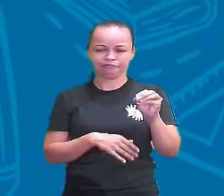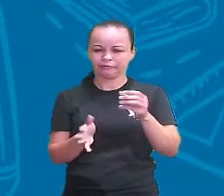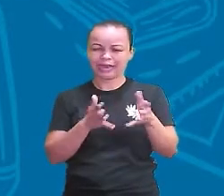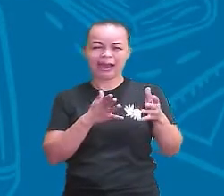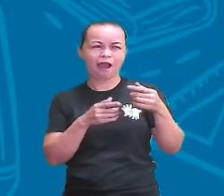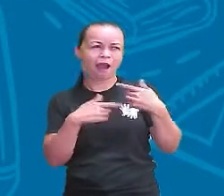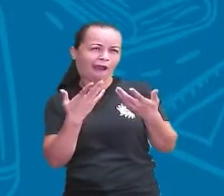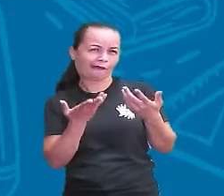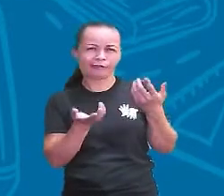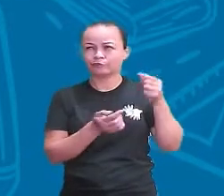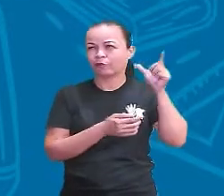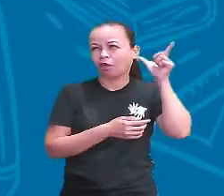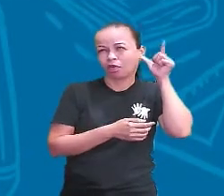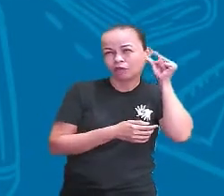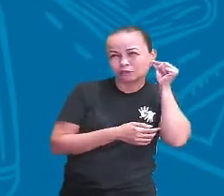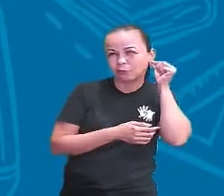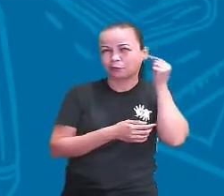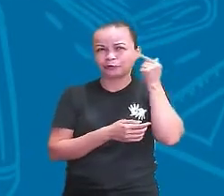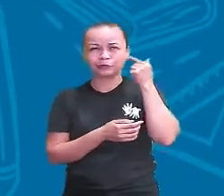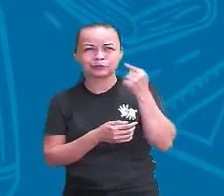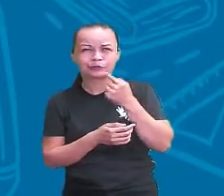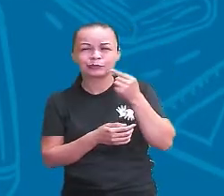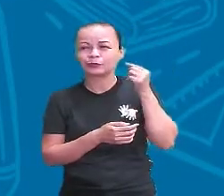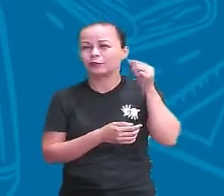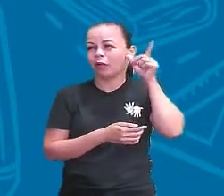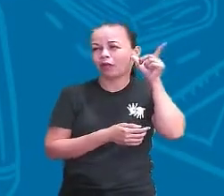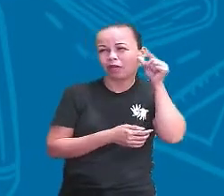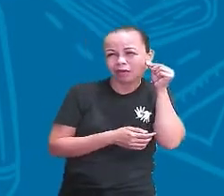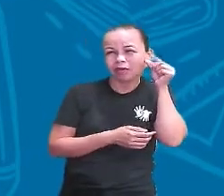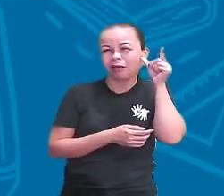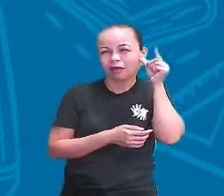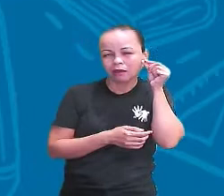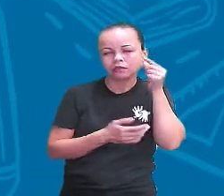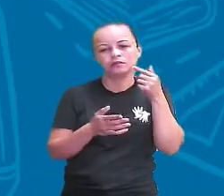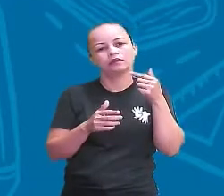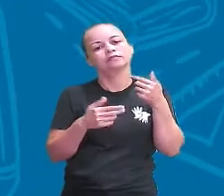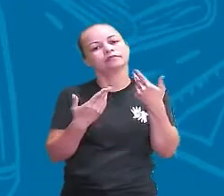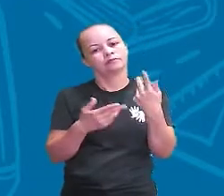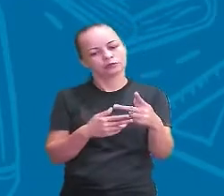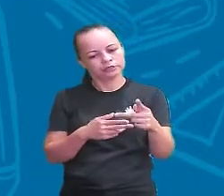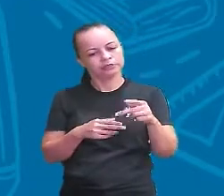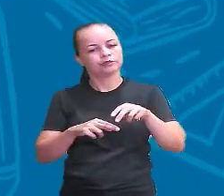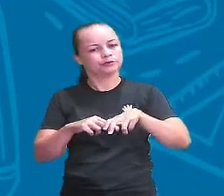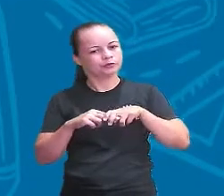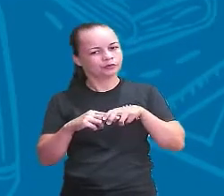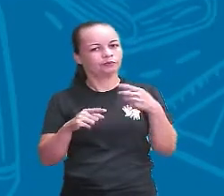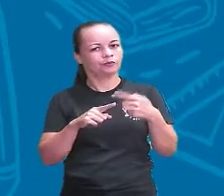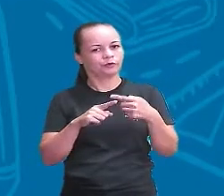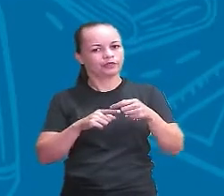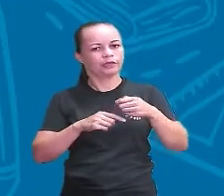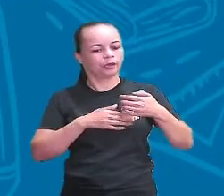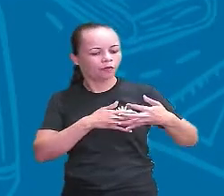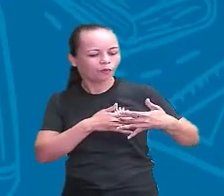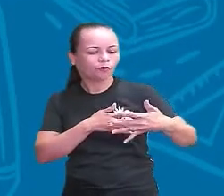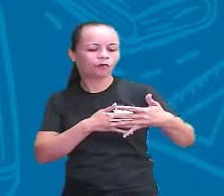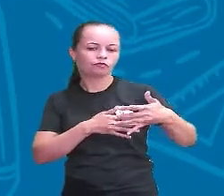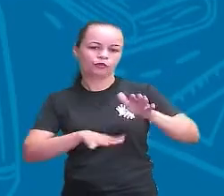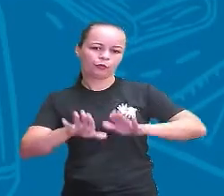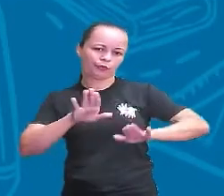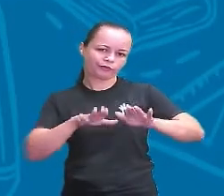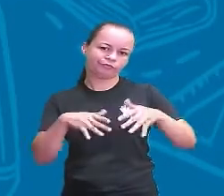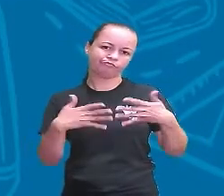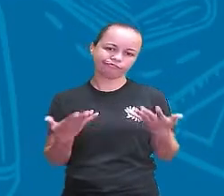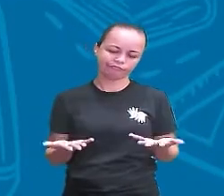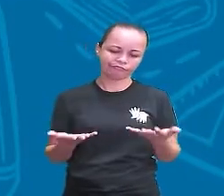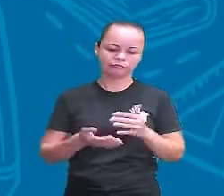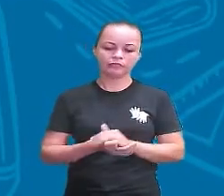surdo ah, eu não estou conseguindo escutar direito. É justamente por isso. Por conta que não teve esses cuidados ao longo da vida, tá? Então fica a dica